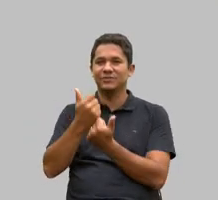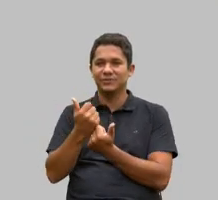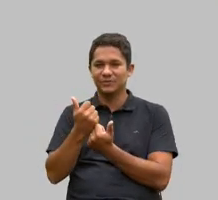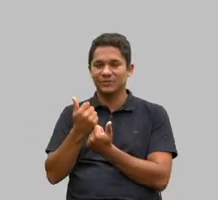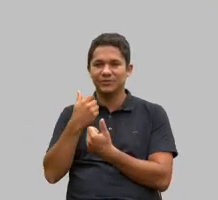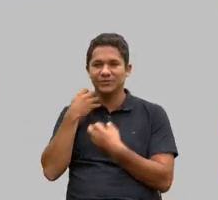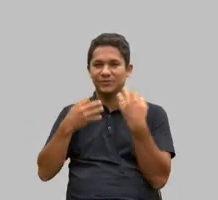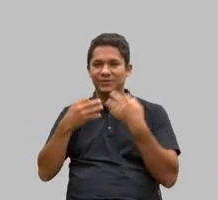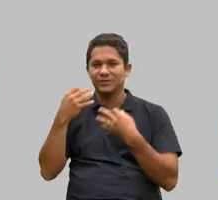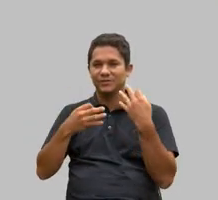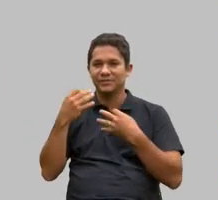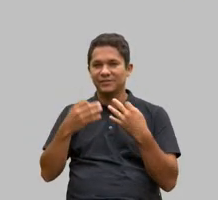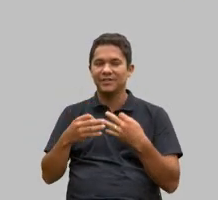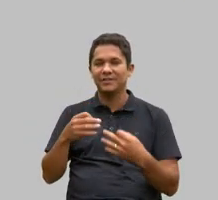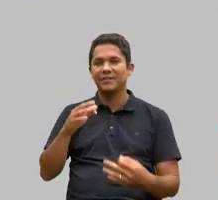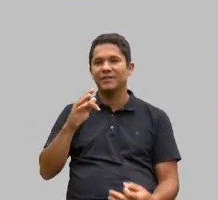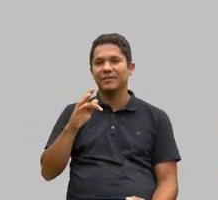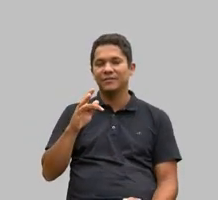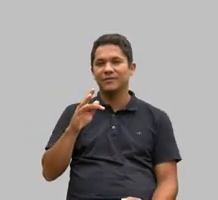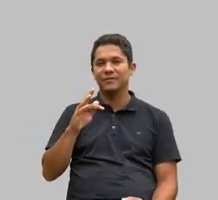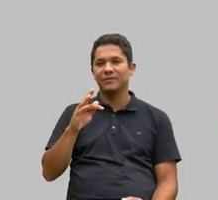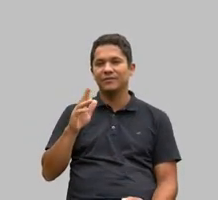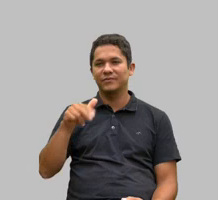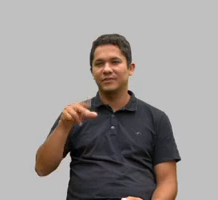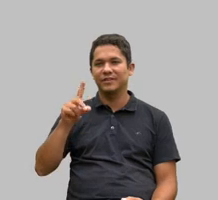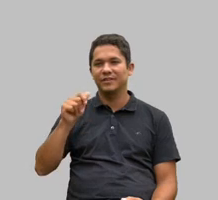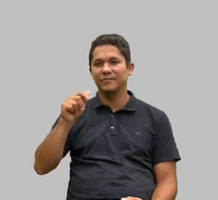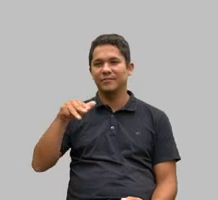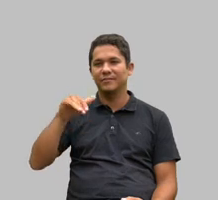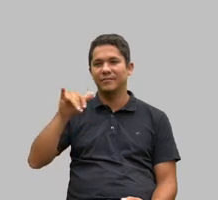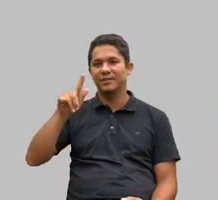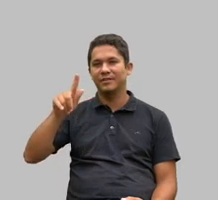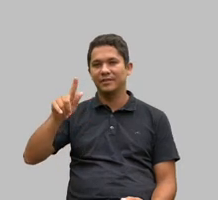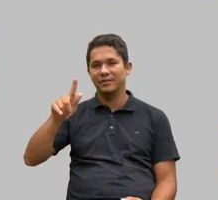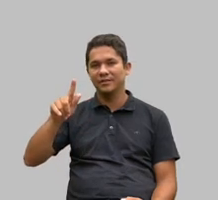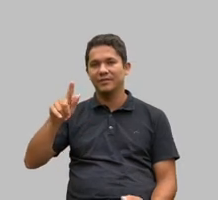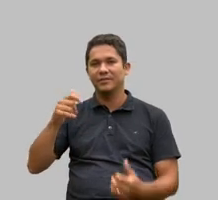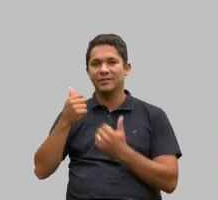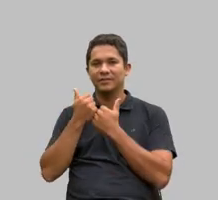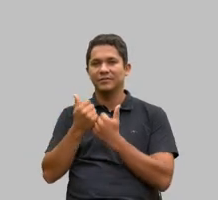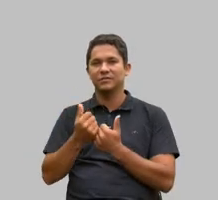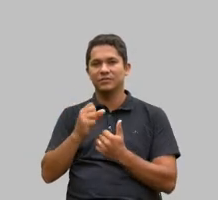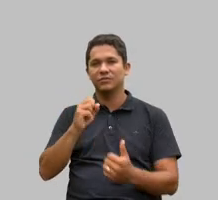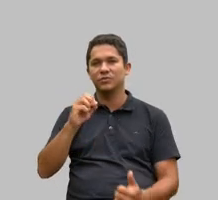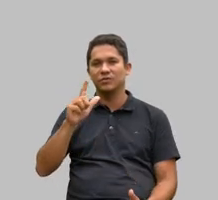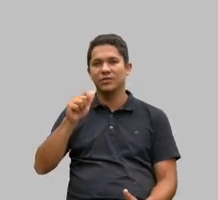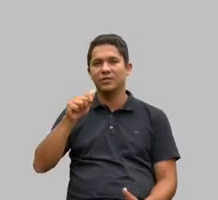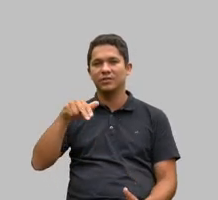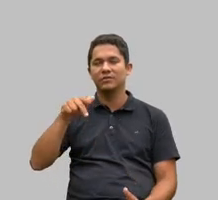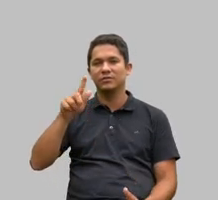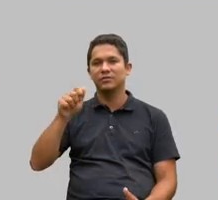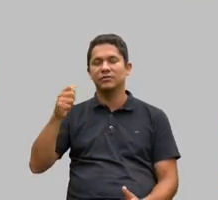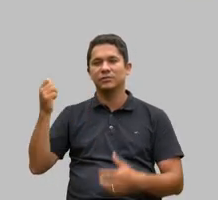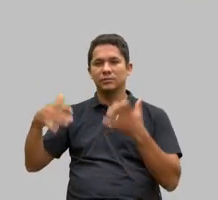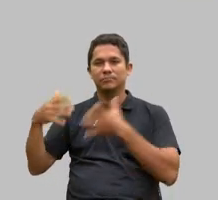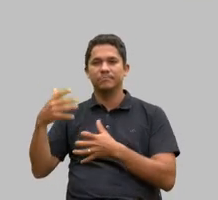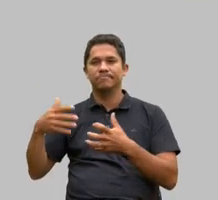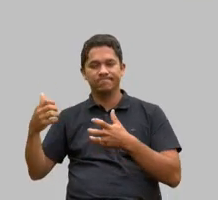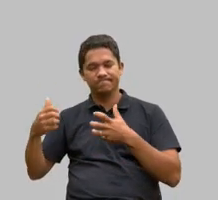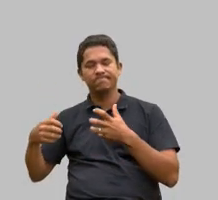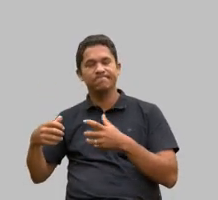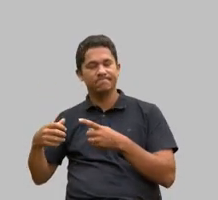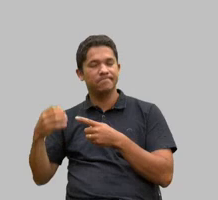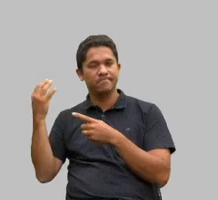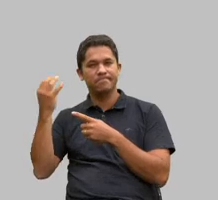e Associações de Direito Privado Fundamiga representando Solange maravilha de fala também nos garante muito que esse